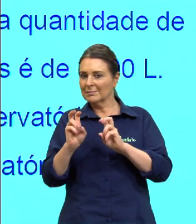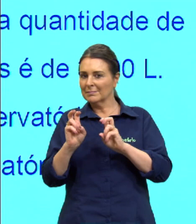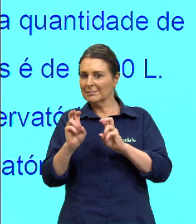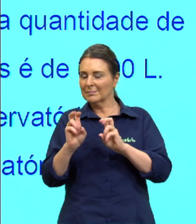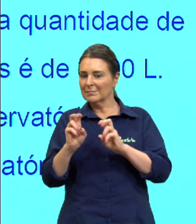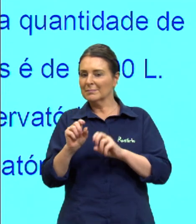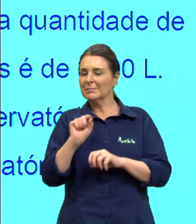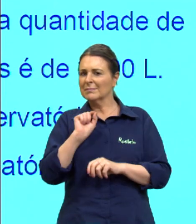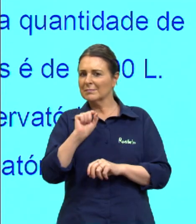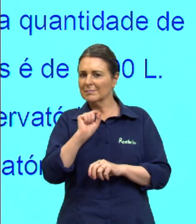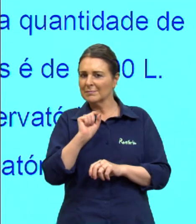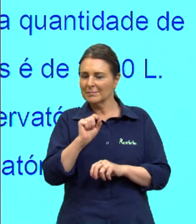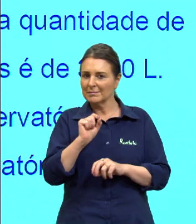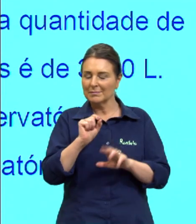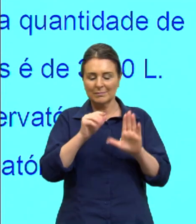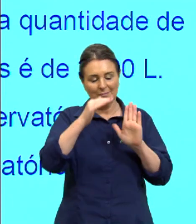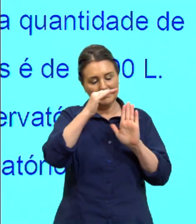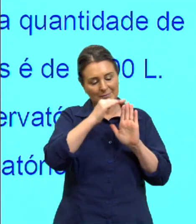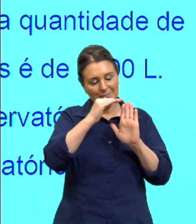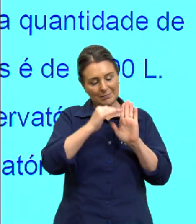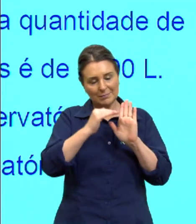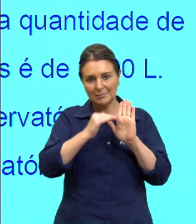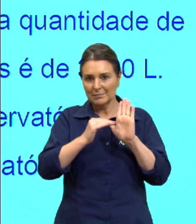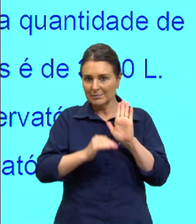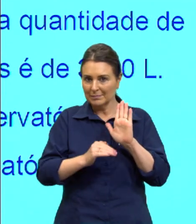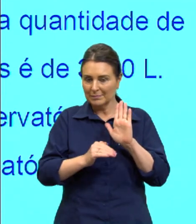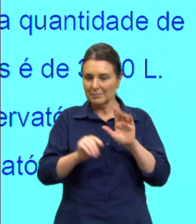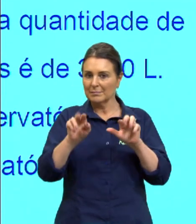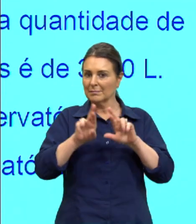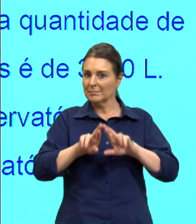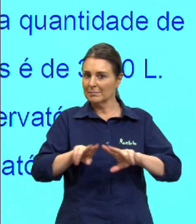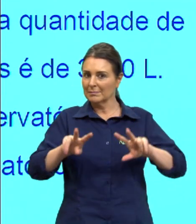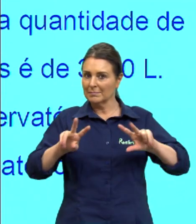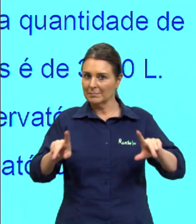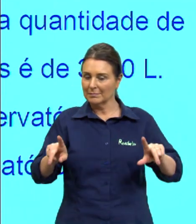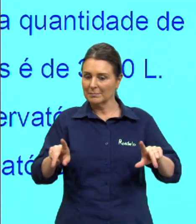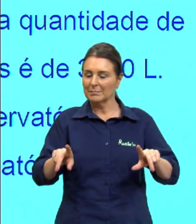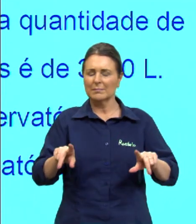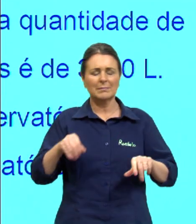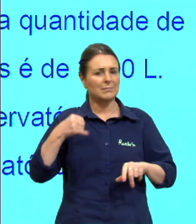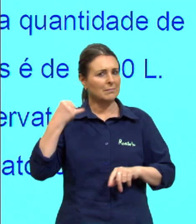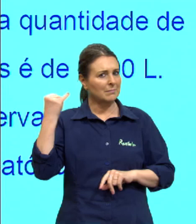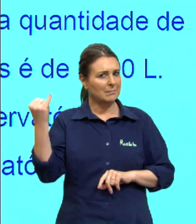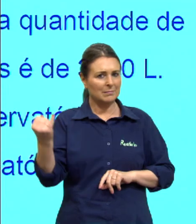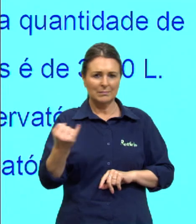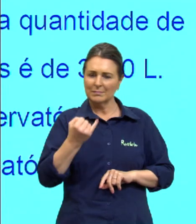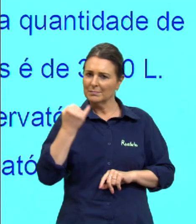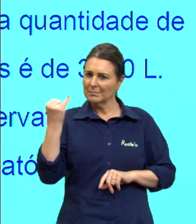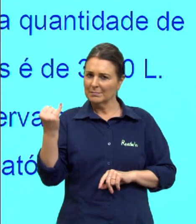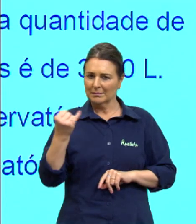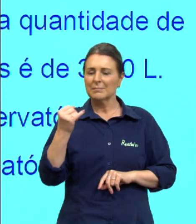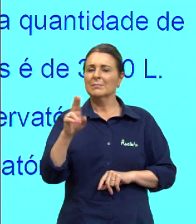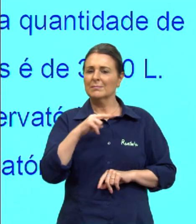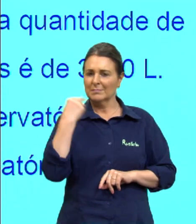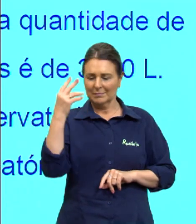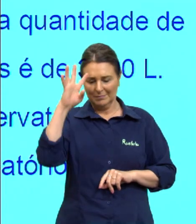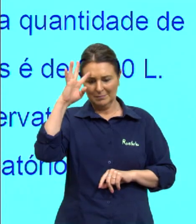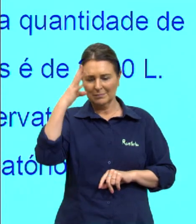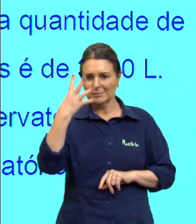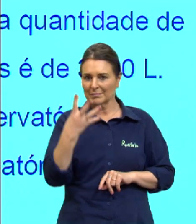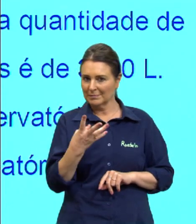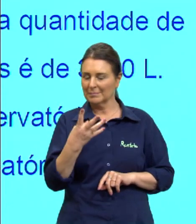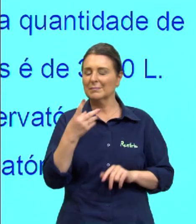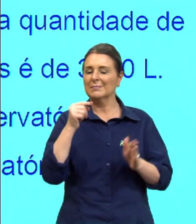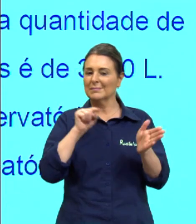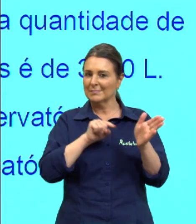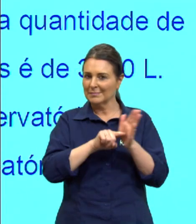que estas escalas são diferentes, é fundamental para a gente resolver essa